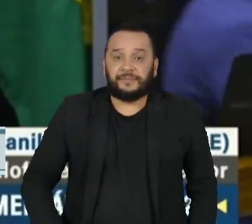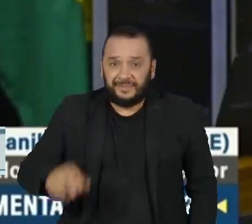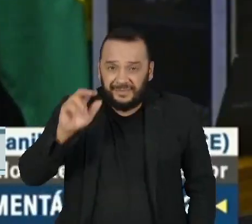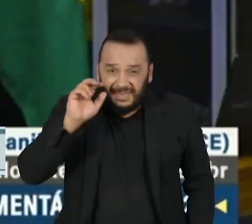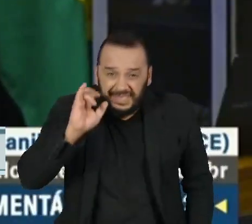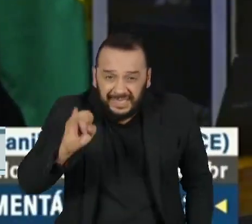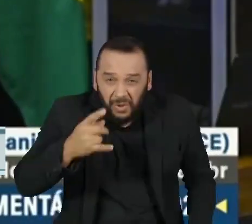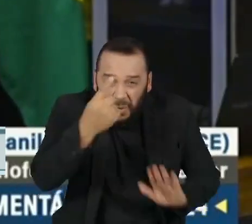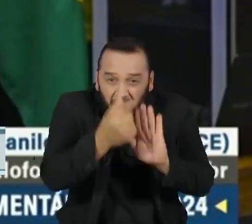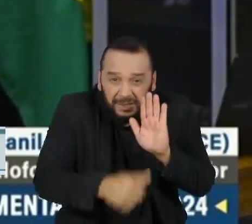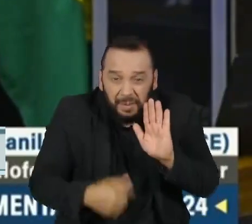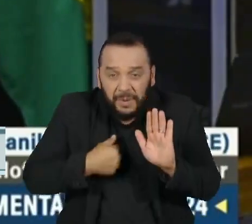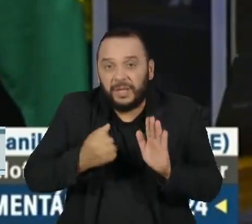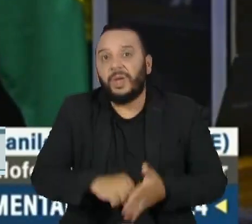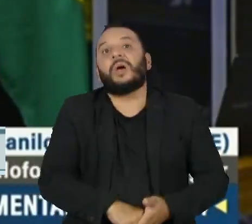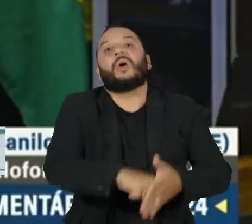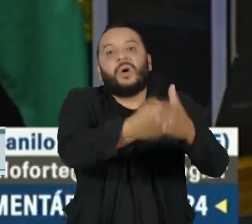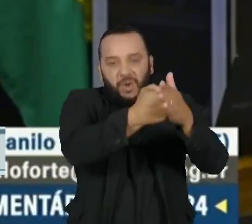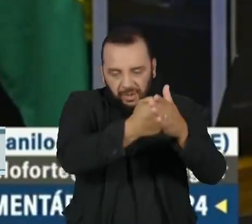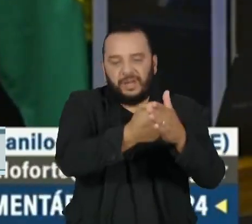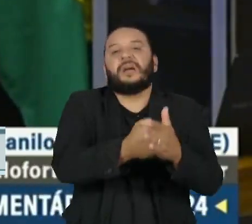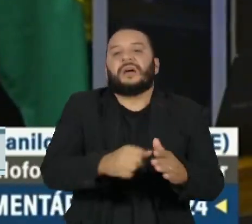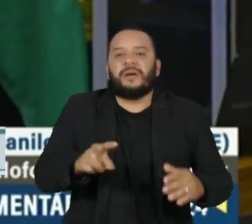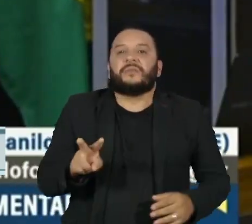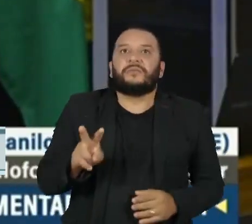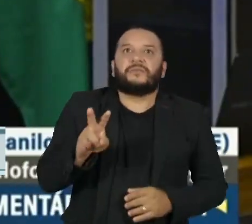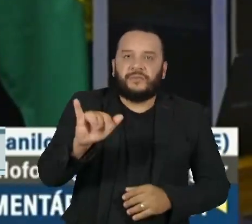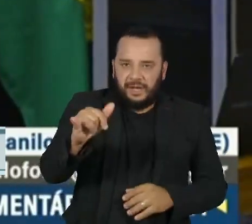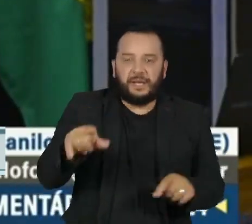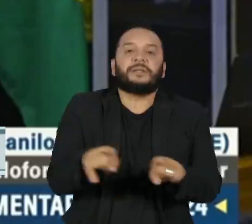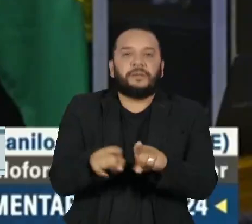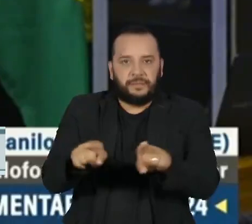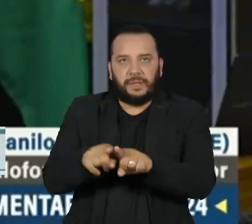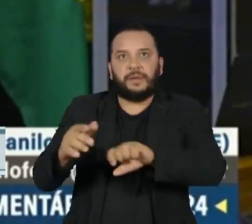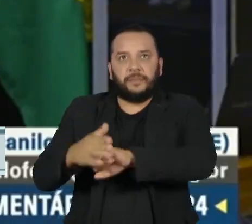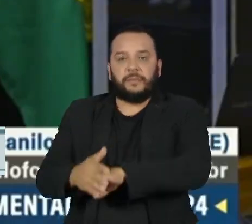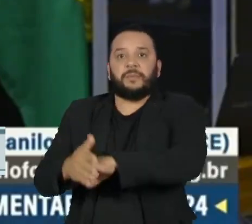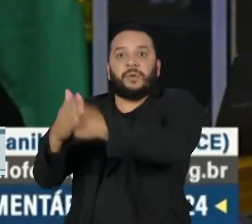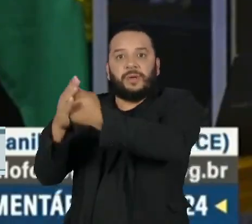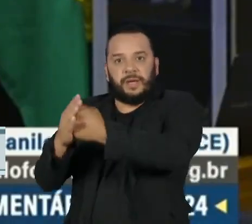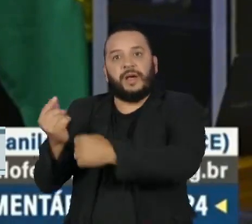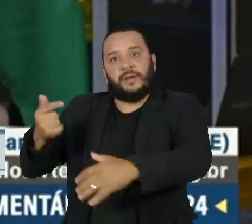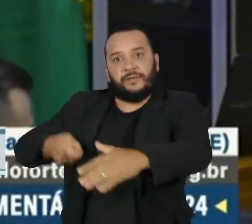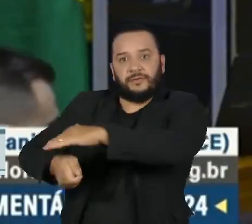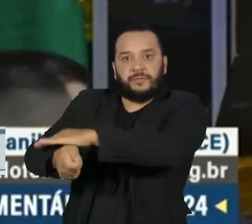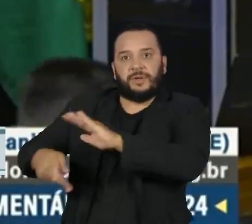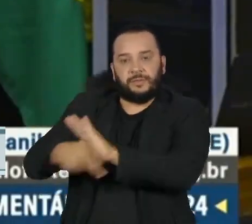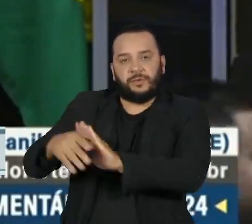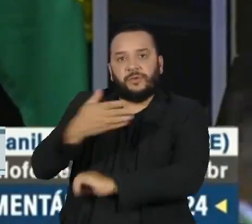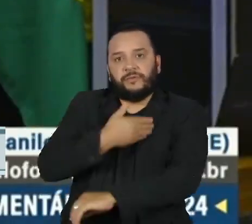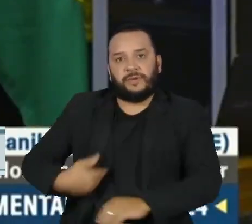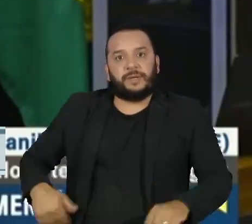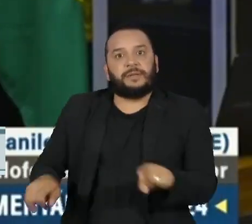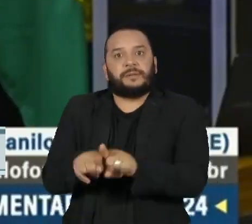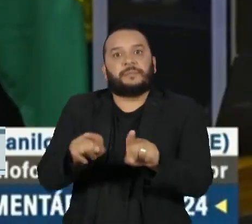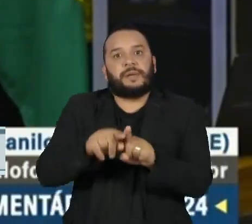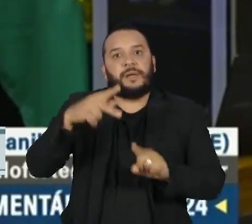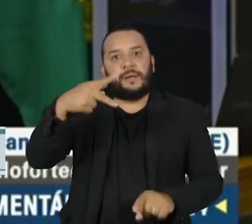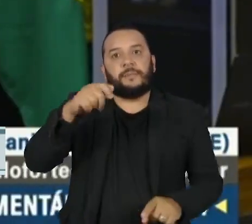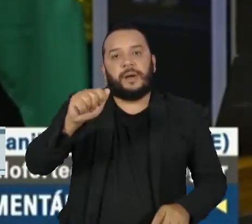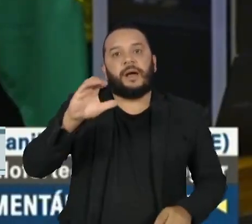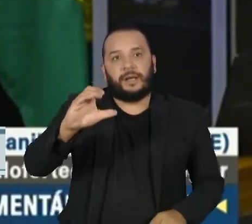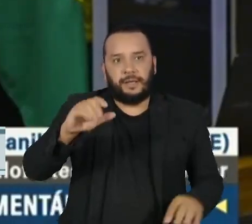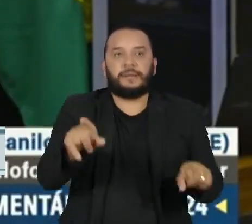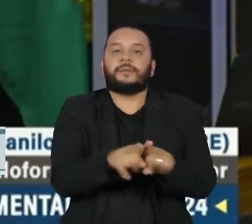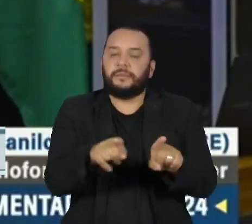orçamento, vai ser equânime. Vai contingenciar nos investimentos do governo, no PAC, mas também